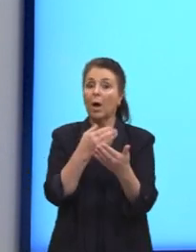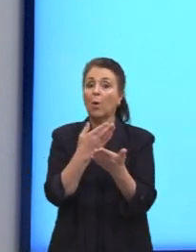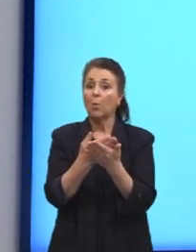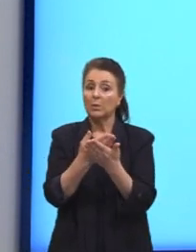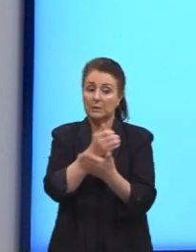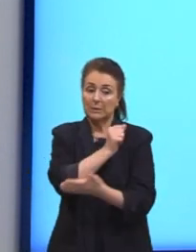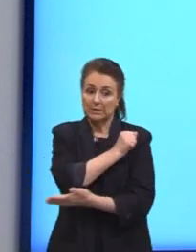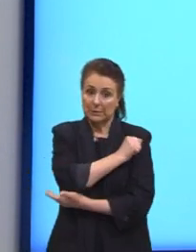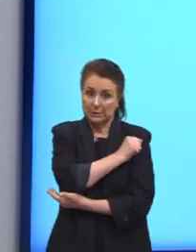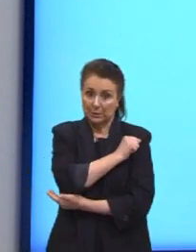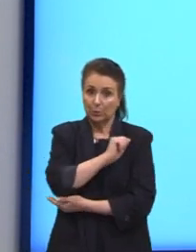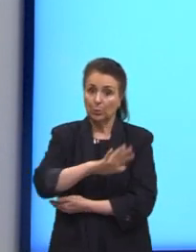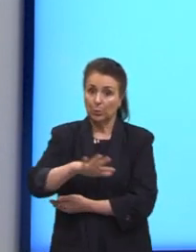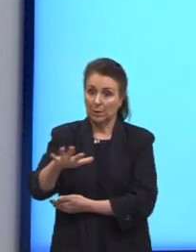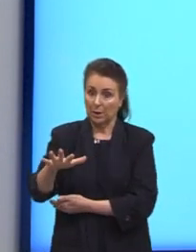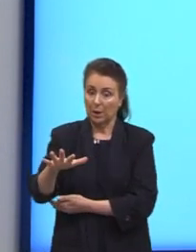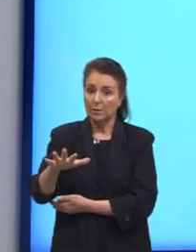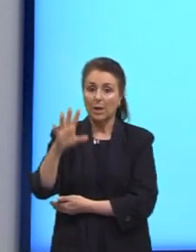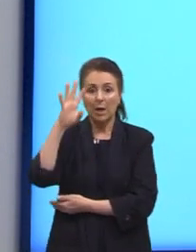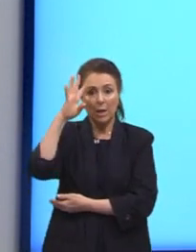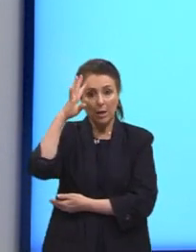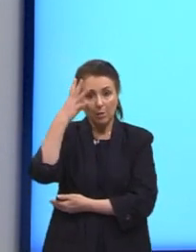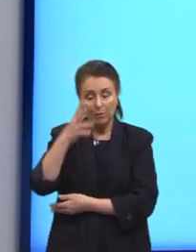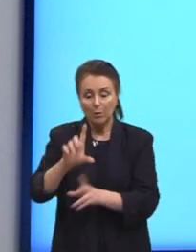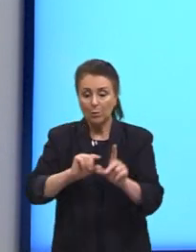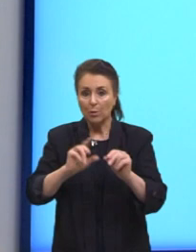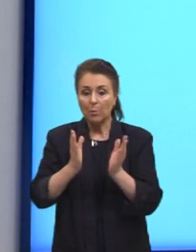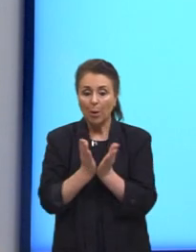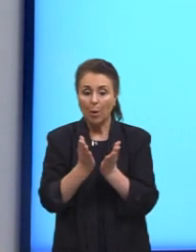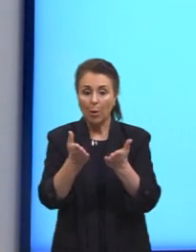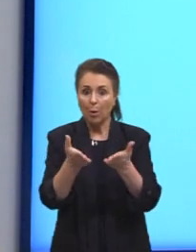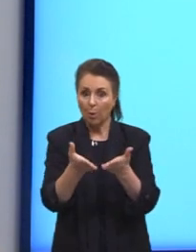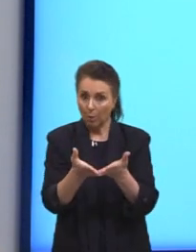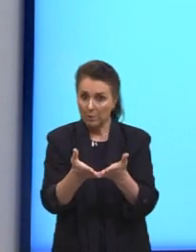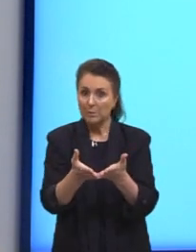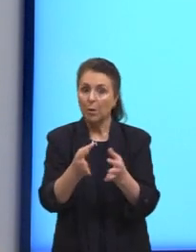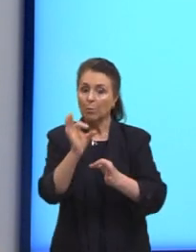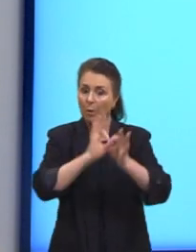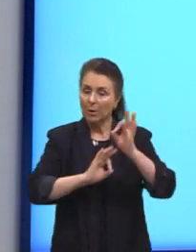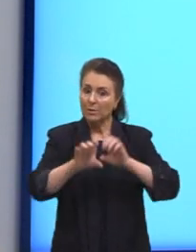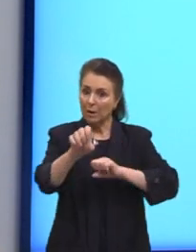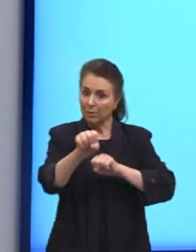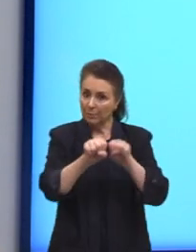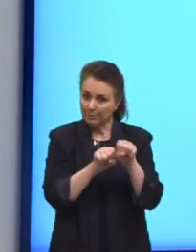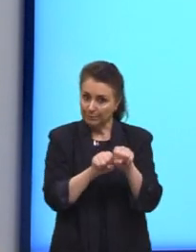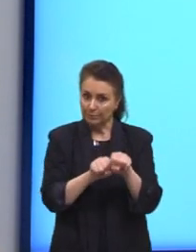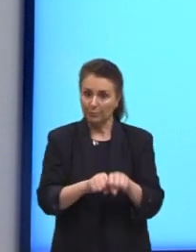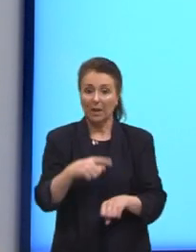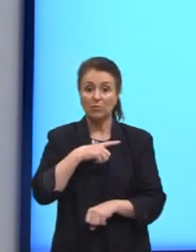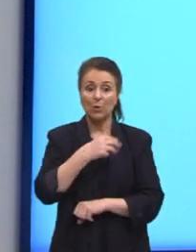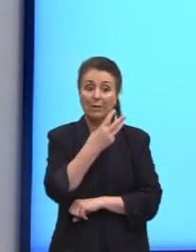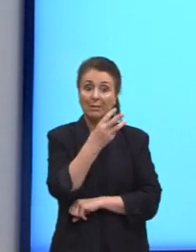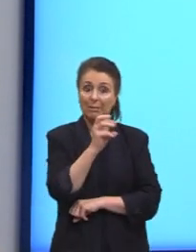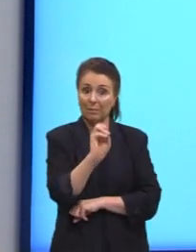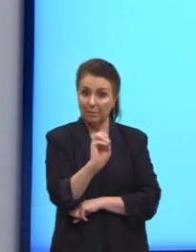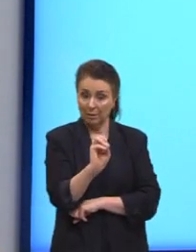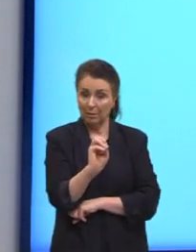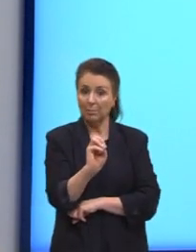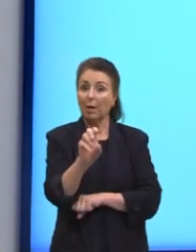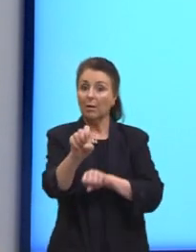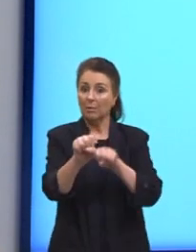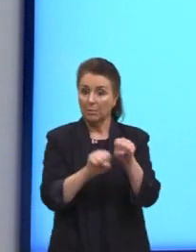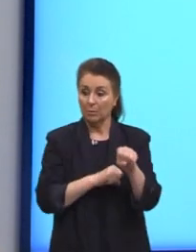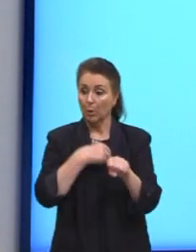decidiram montar uma comissão de formatura. Sabendo que havia 30 formandos e que somente